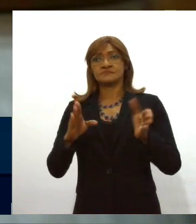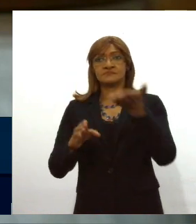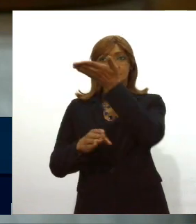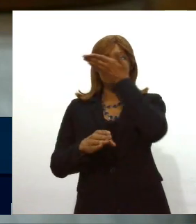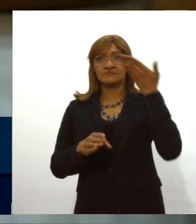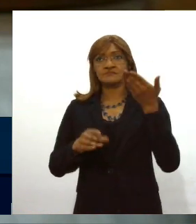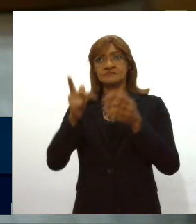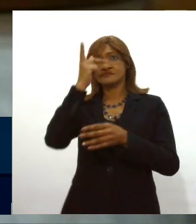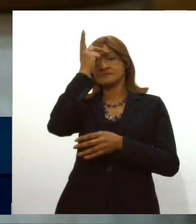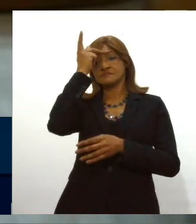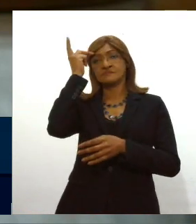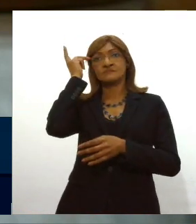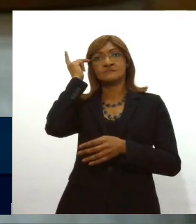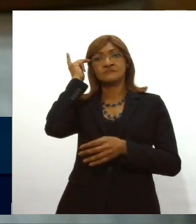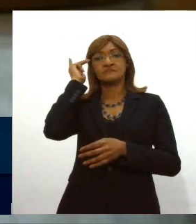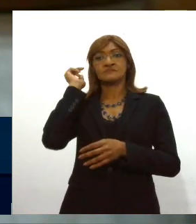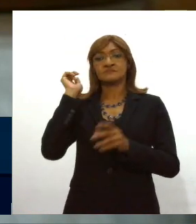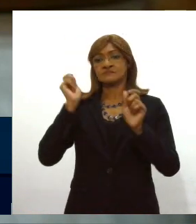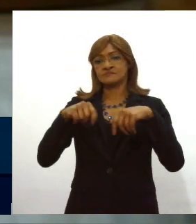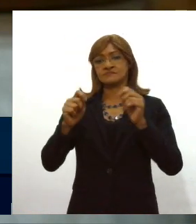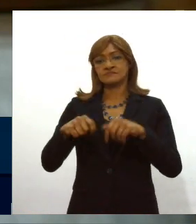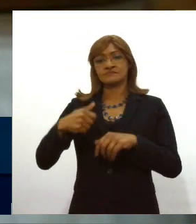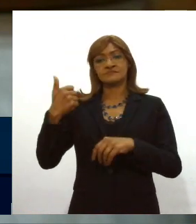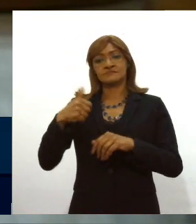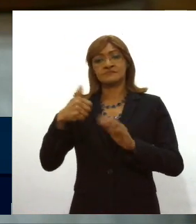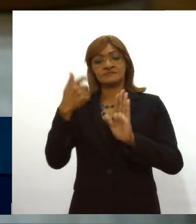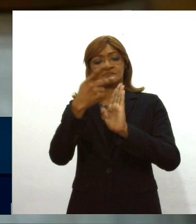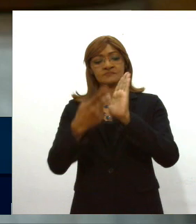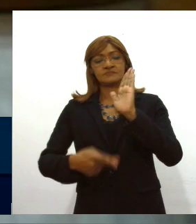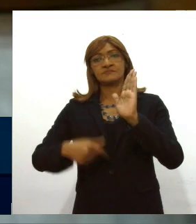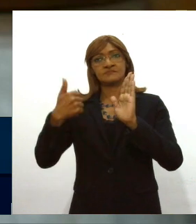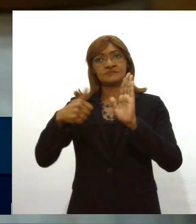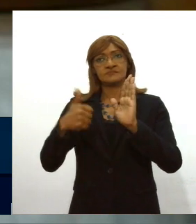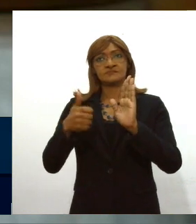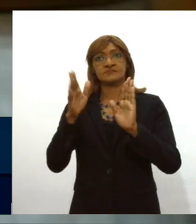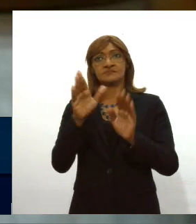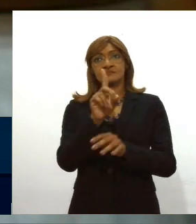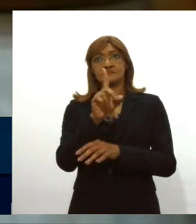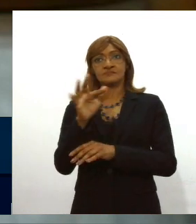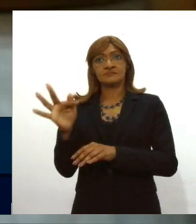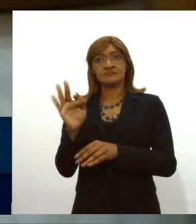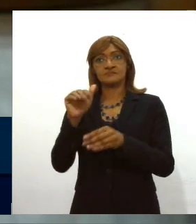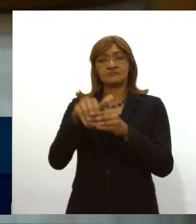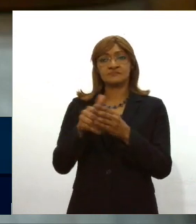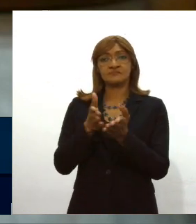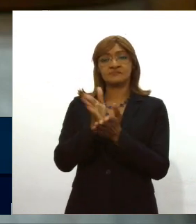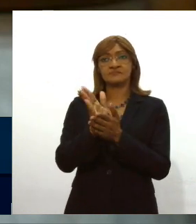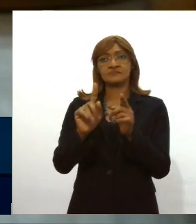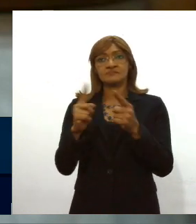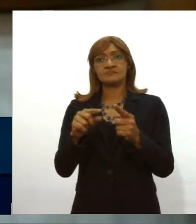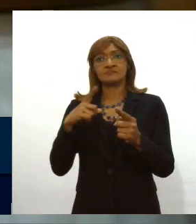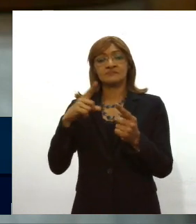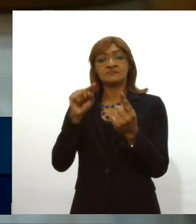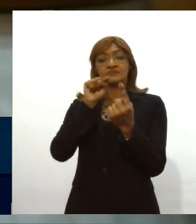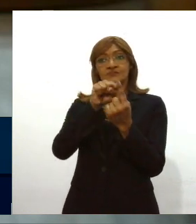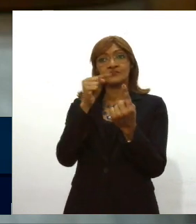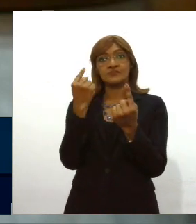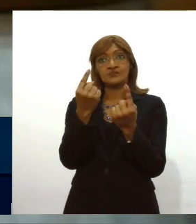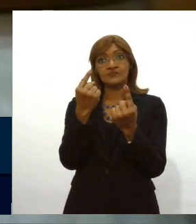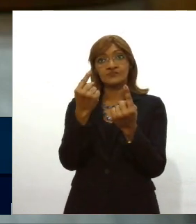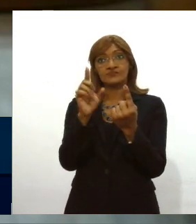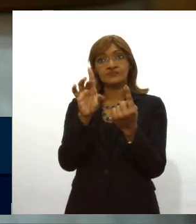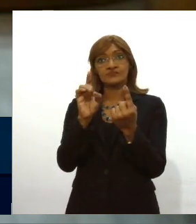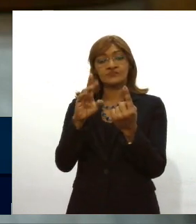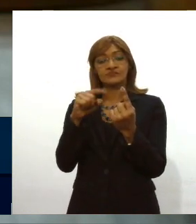pacientes que precisam. Um dos primeiros projetos que nós colocamos foi aprovado no Distrito Federal, mas não é porque tem uma substância positiva que